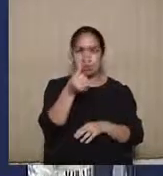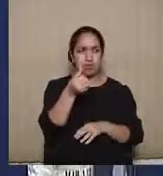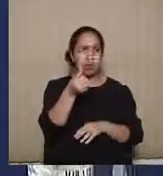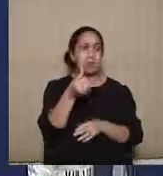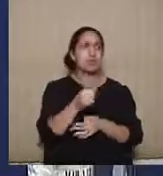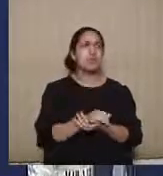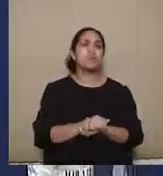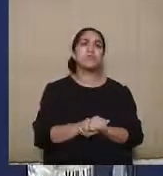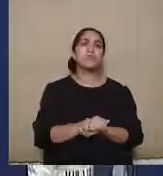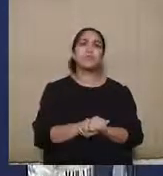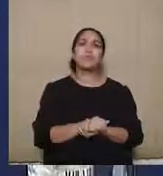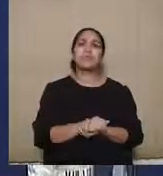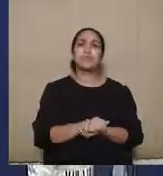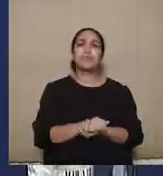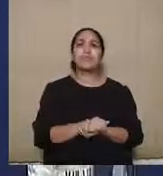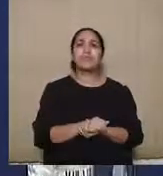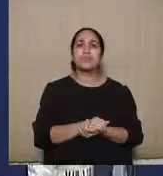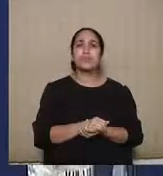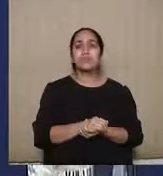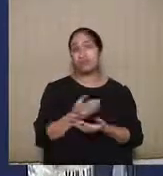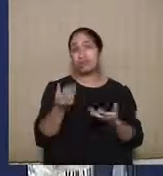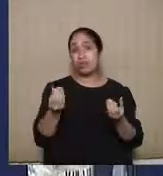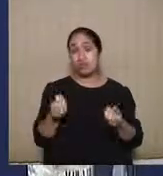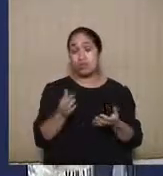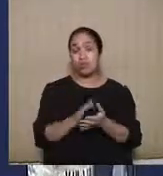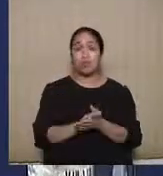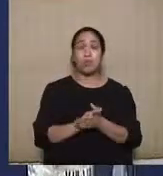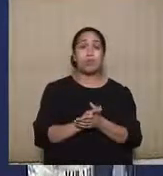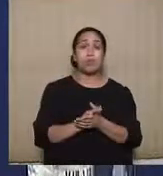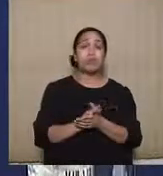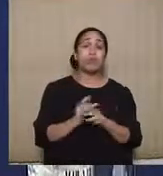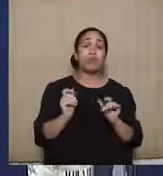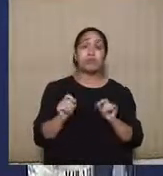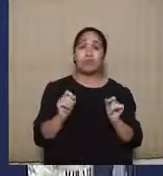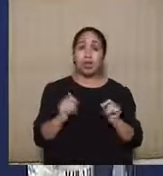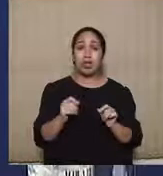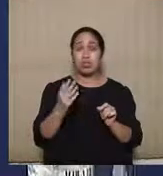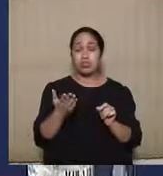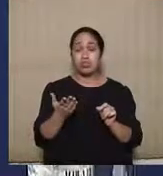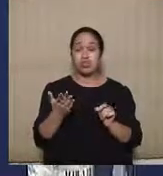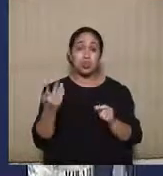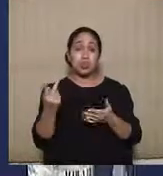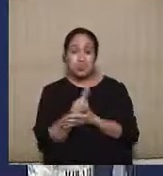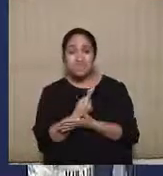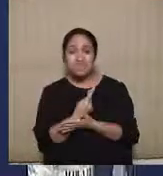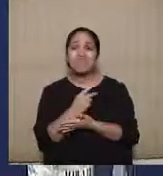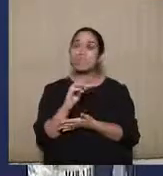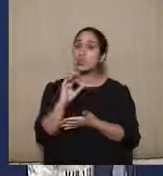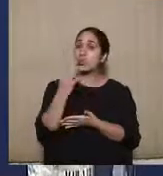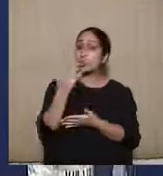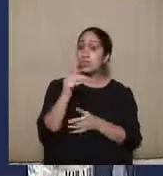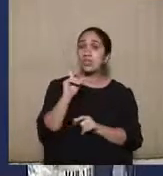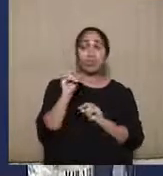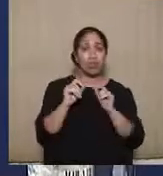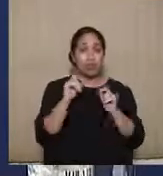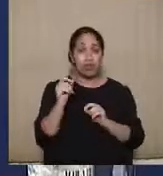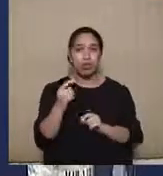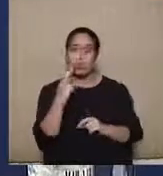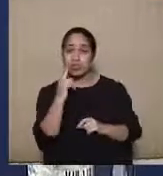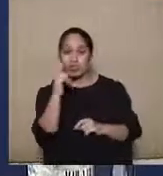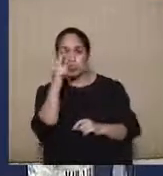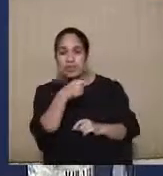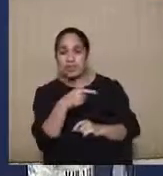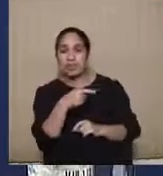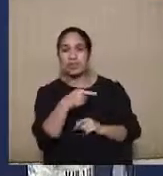e como a possibilidade aqui, diante de uma infração acontecida, você pode, então, indicar,